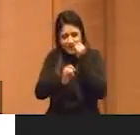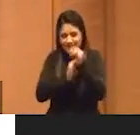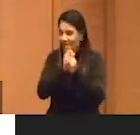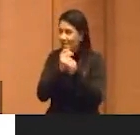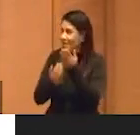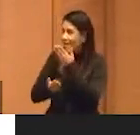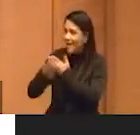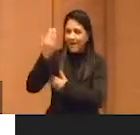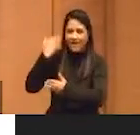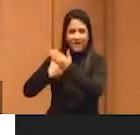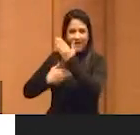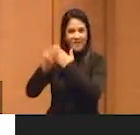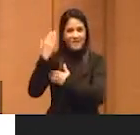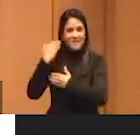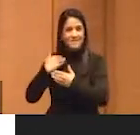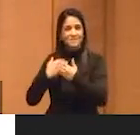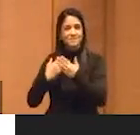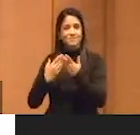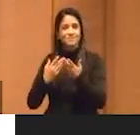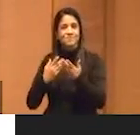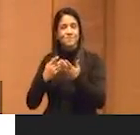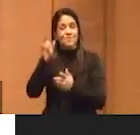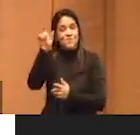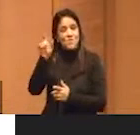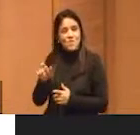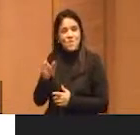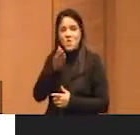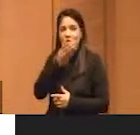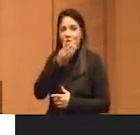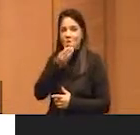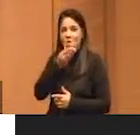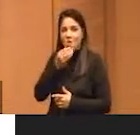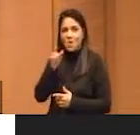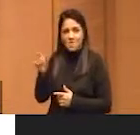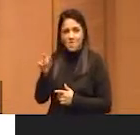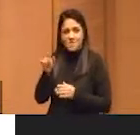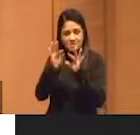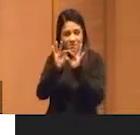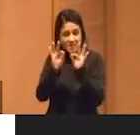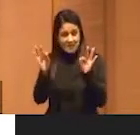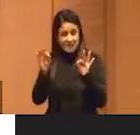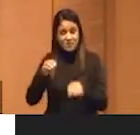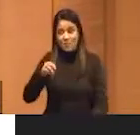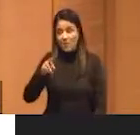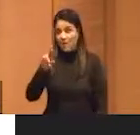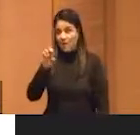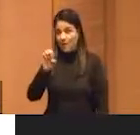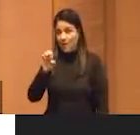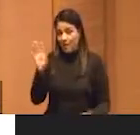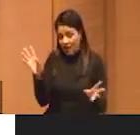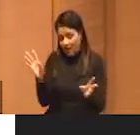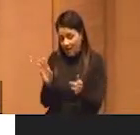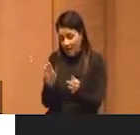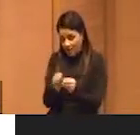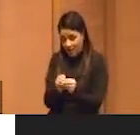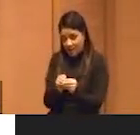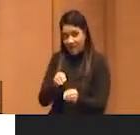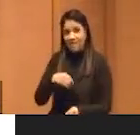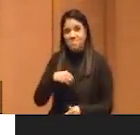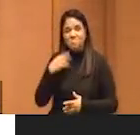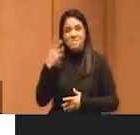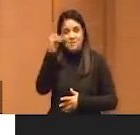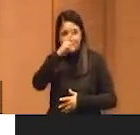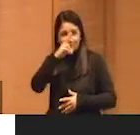para o Clay Schirr, que fala nessa linha do remix que vocês usaram aí, de que o coletivo quer a